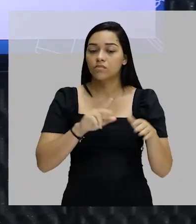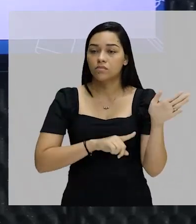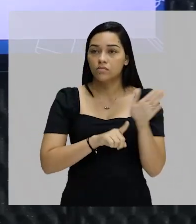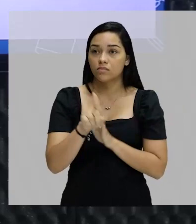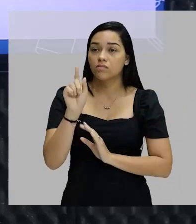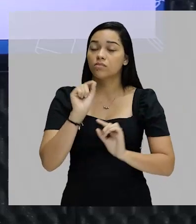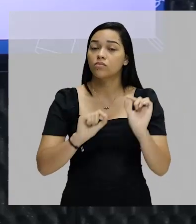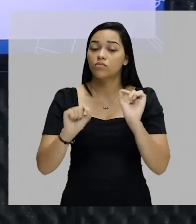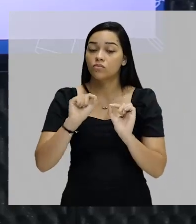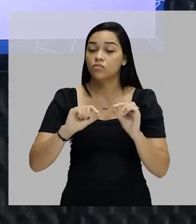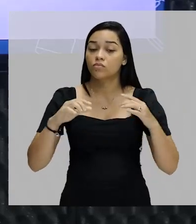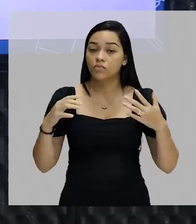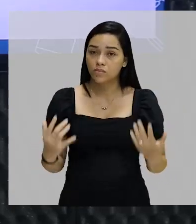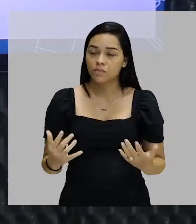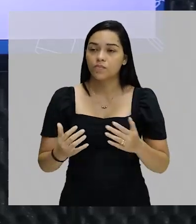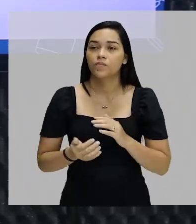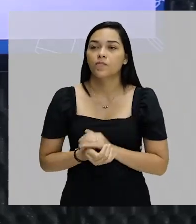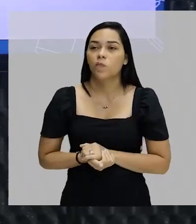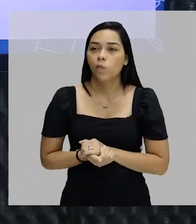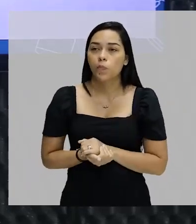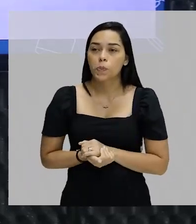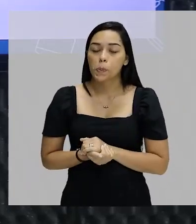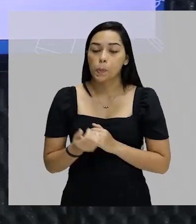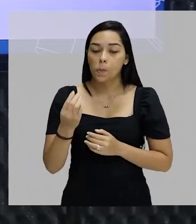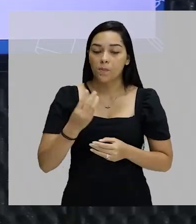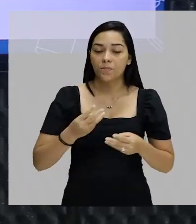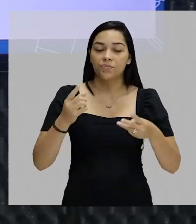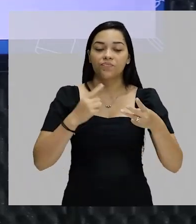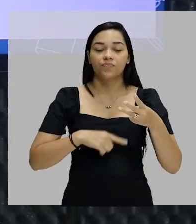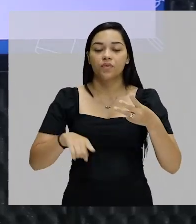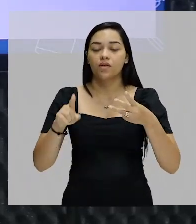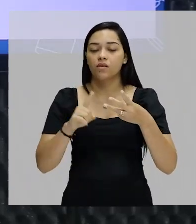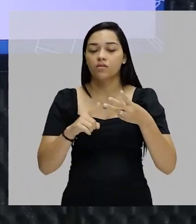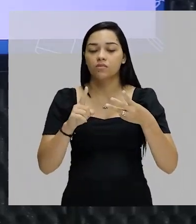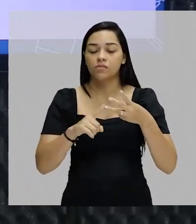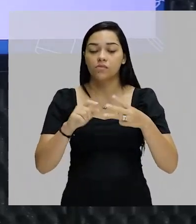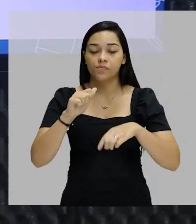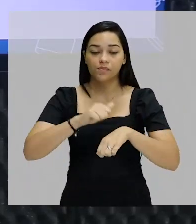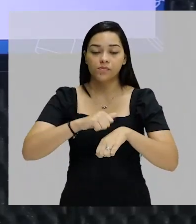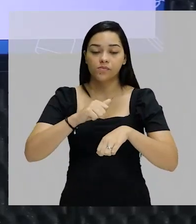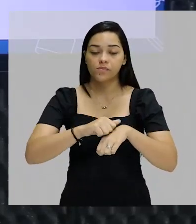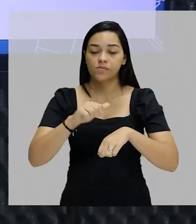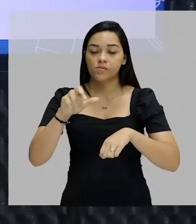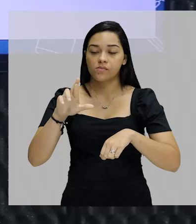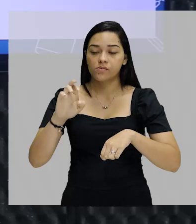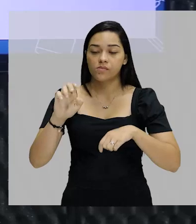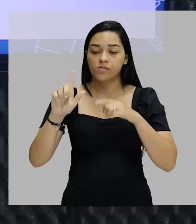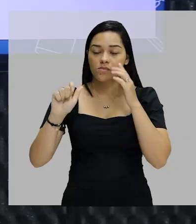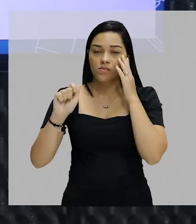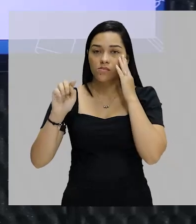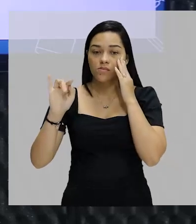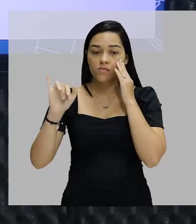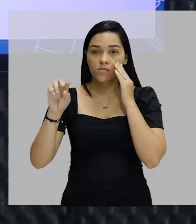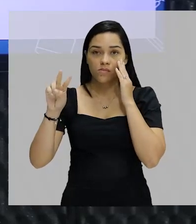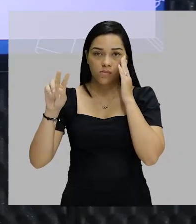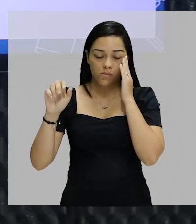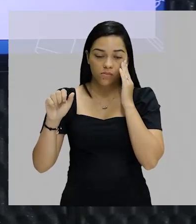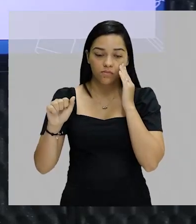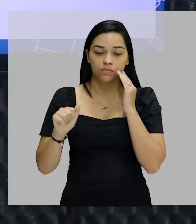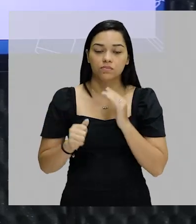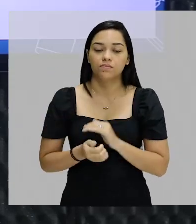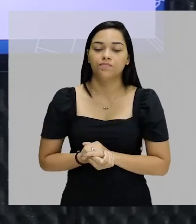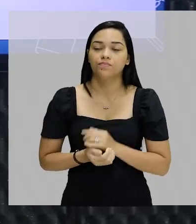é pobreza absoluta? O terceiro tópico, eu vou falar de outro tipo de pobreza, que é a pobreza relativa.